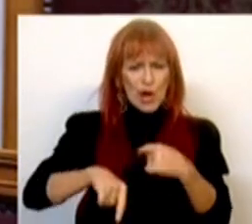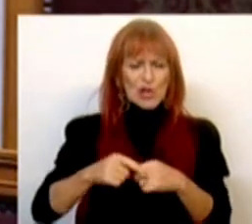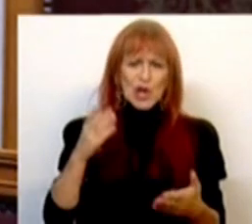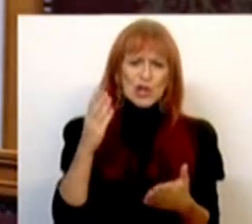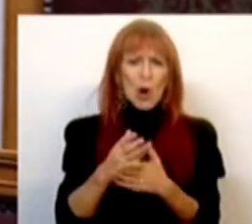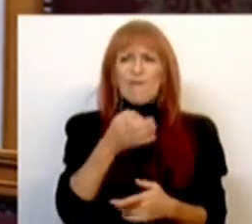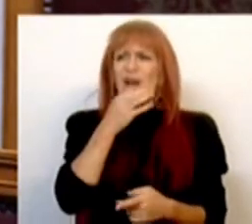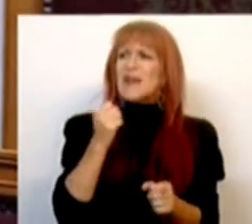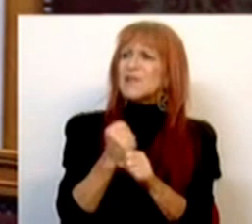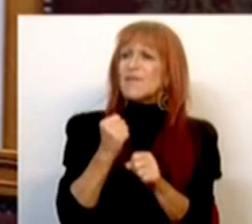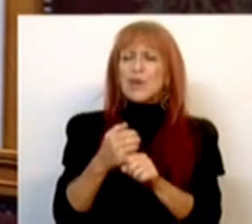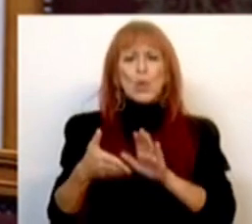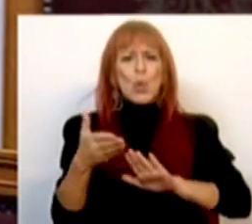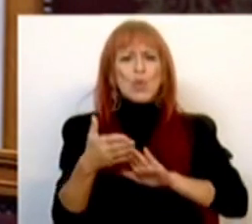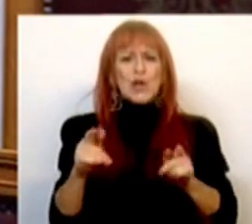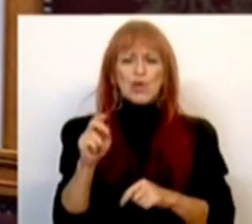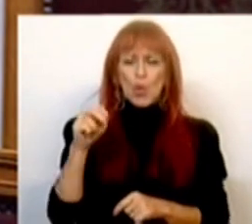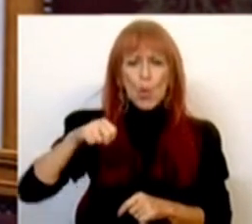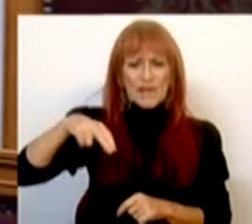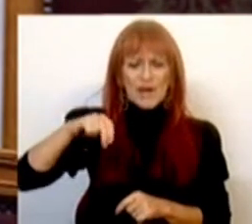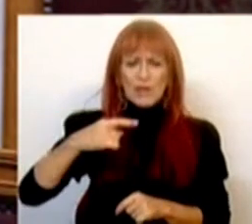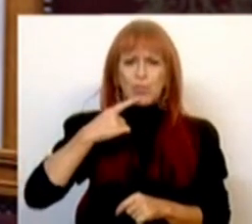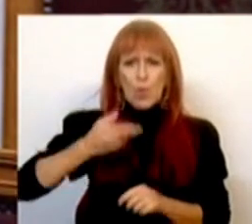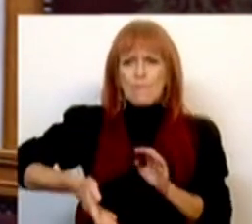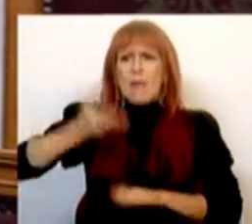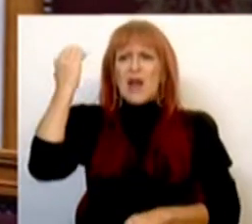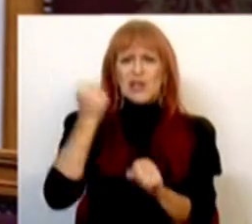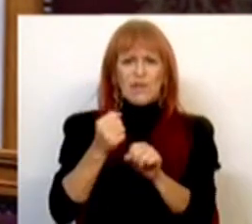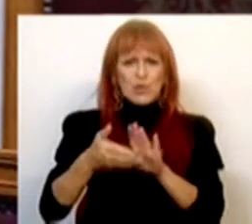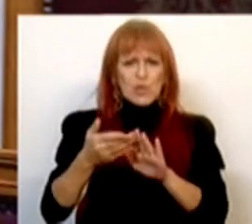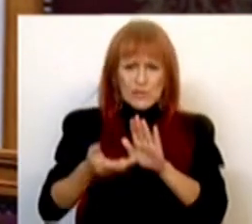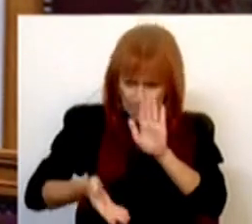limitamos-nos a falar de serviços de urgência e o SNS é muito mais do que a